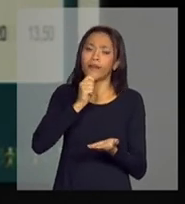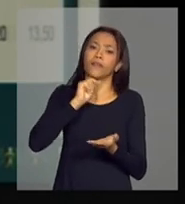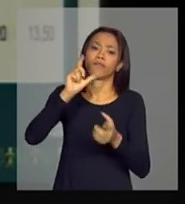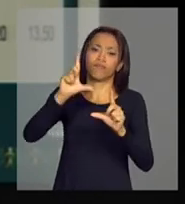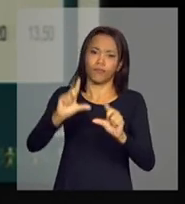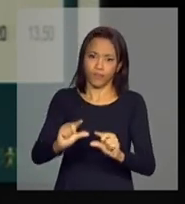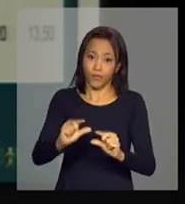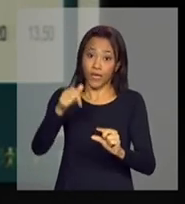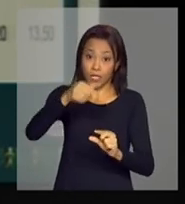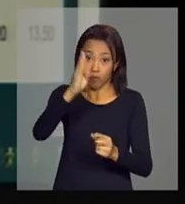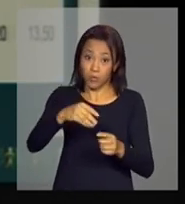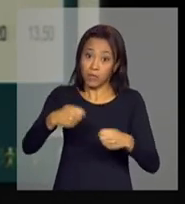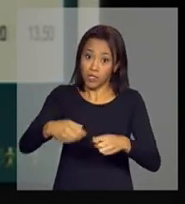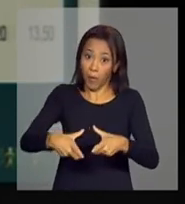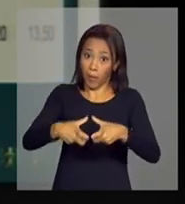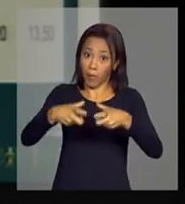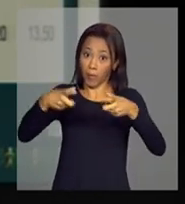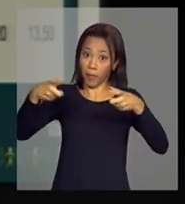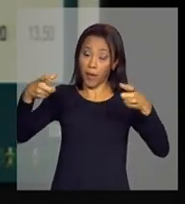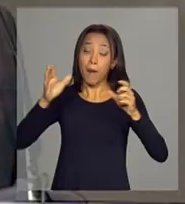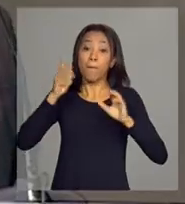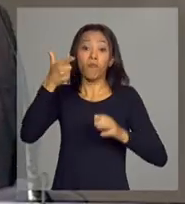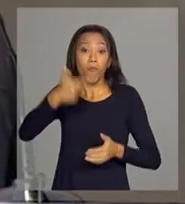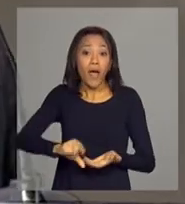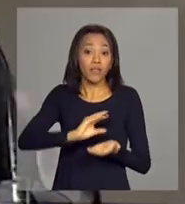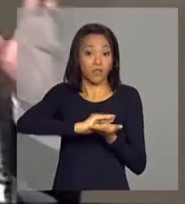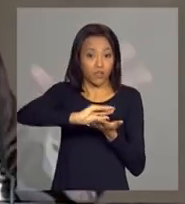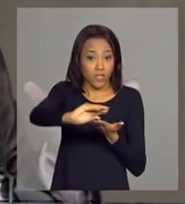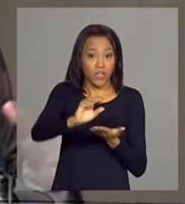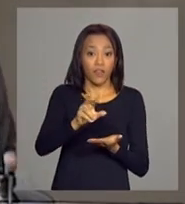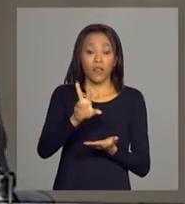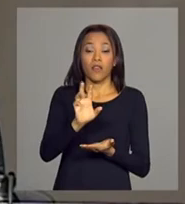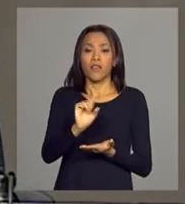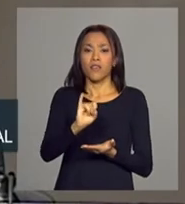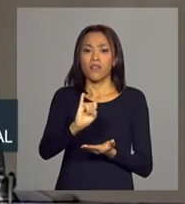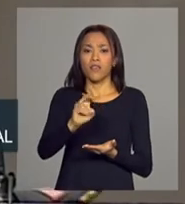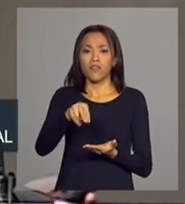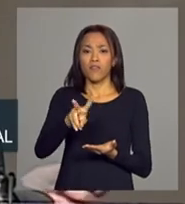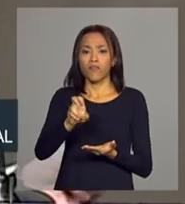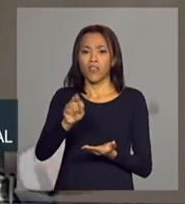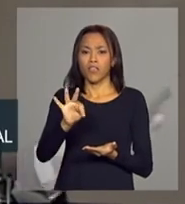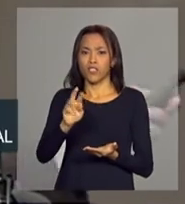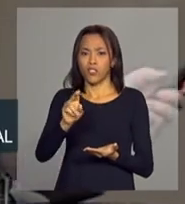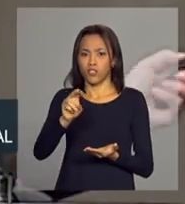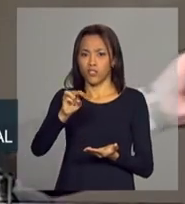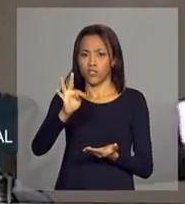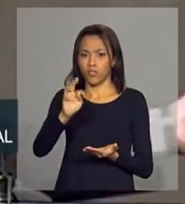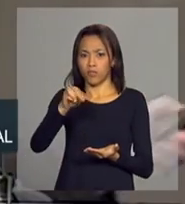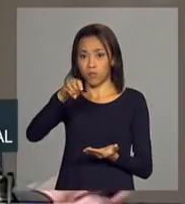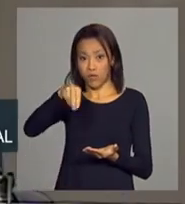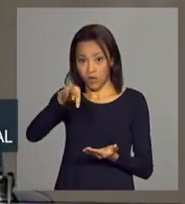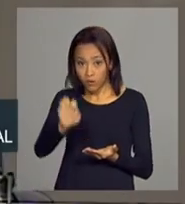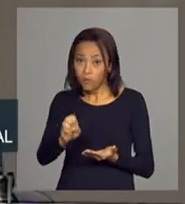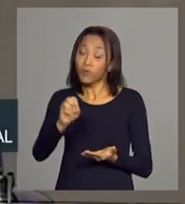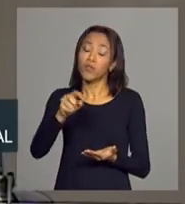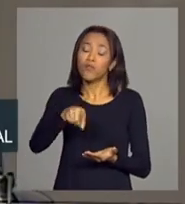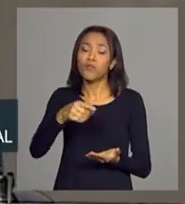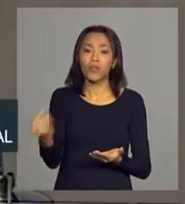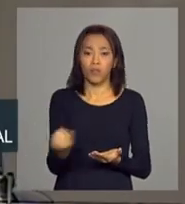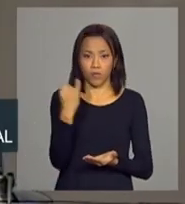crescer, mas eles foram os investimentos que mais cresceram e tiveram um papel fundamental em todo esse